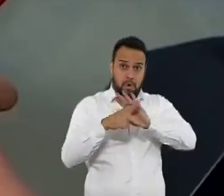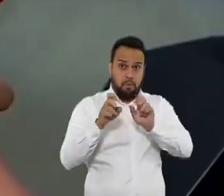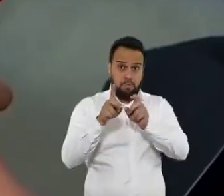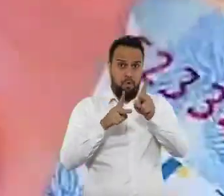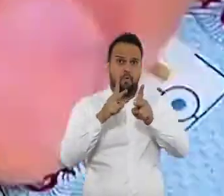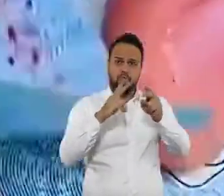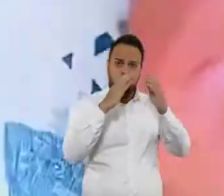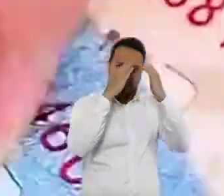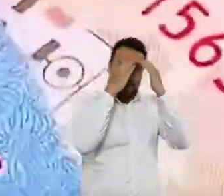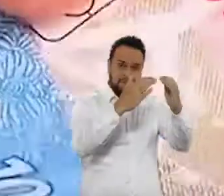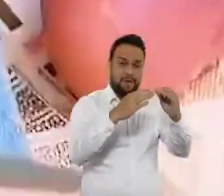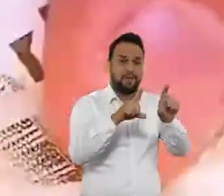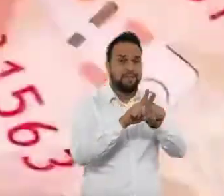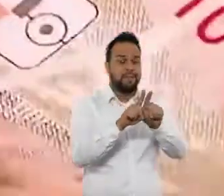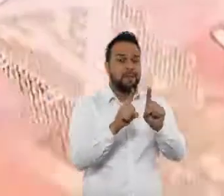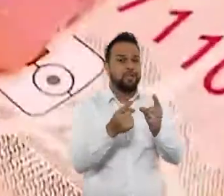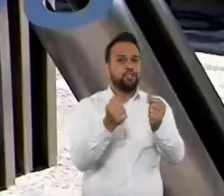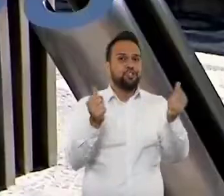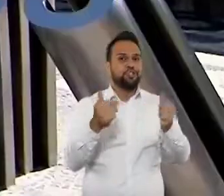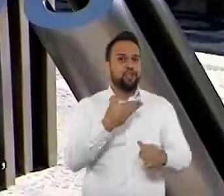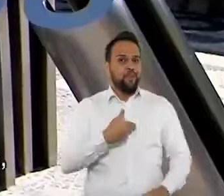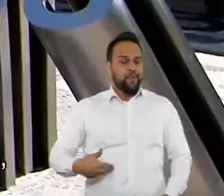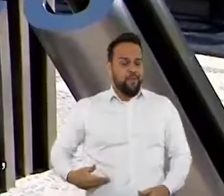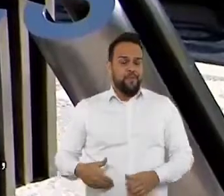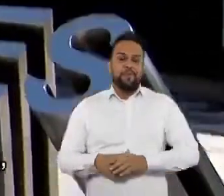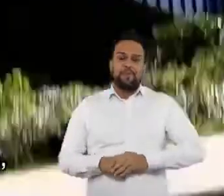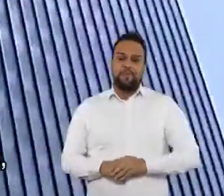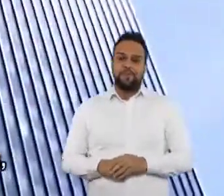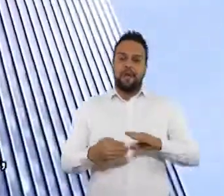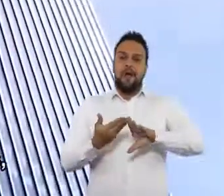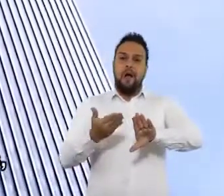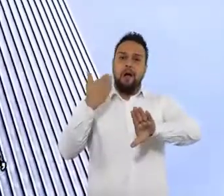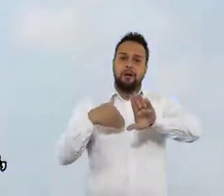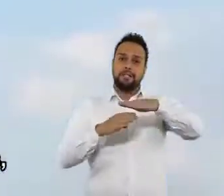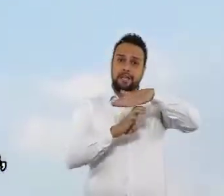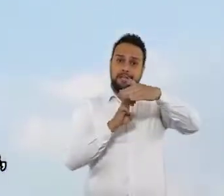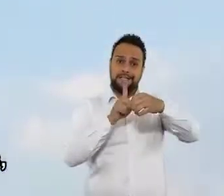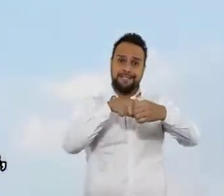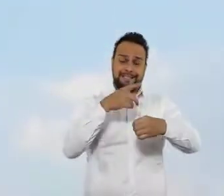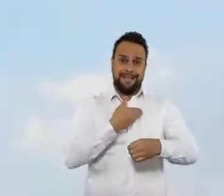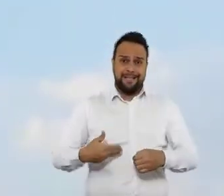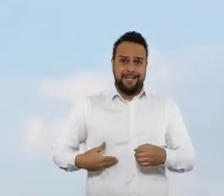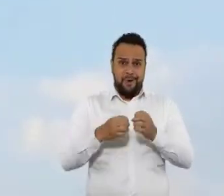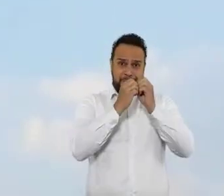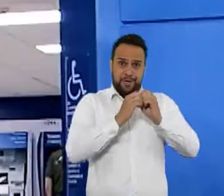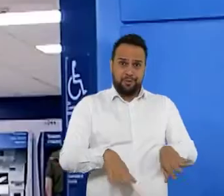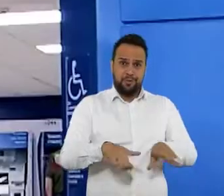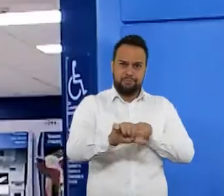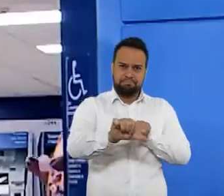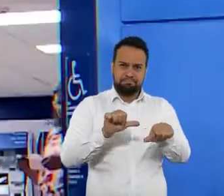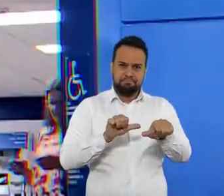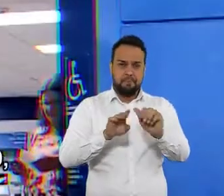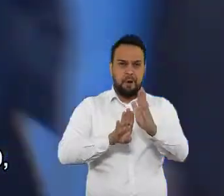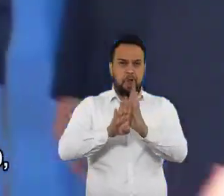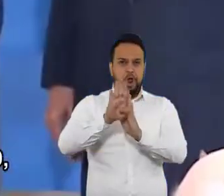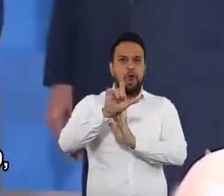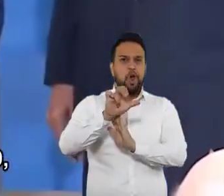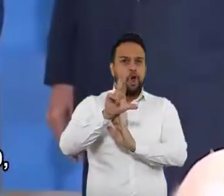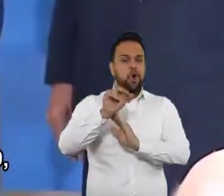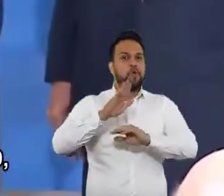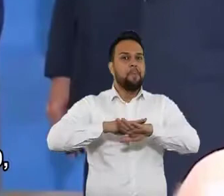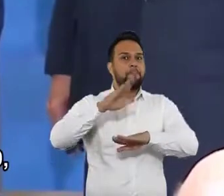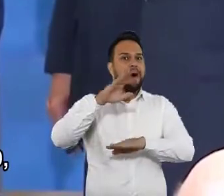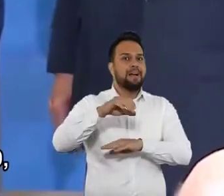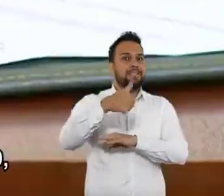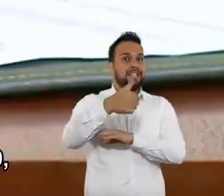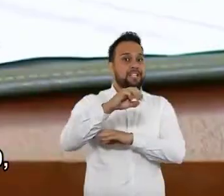foi levado a sério, assim como o dinheiro público. As estatais que antes davam prejuízos passaram a dar lucro. Foram mais